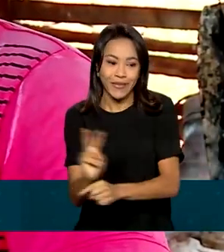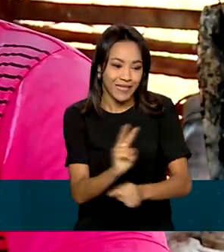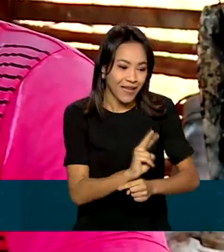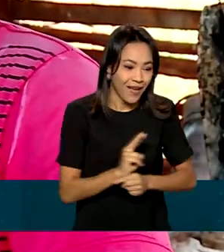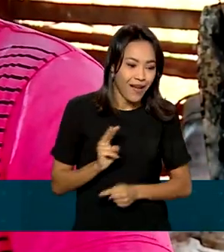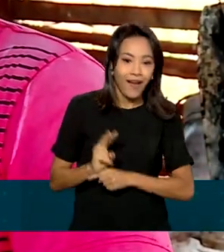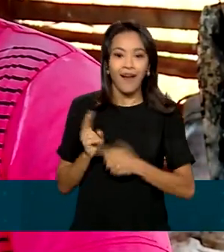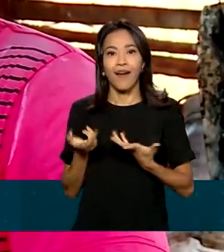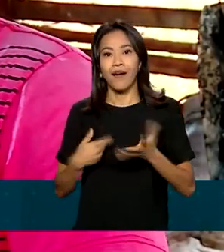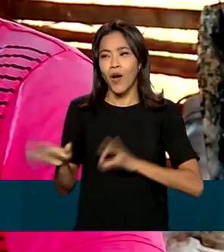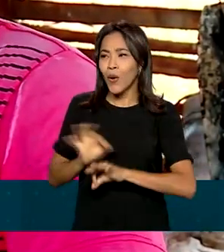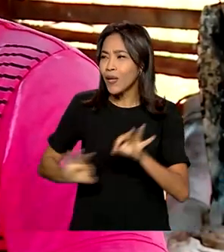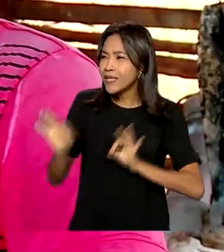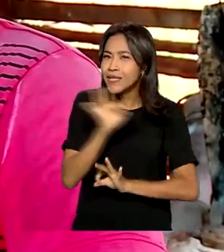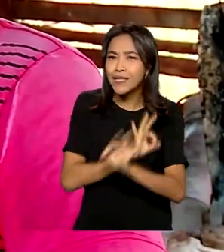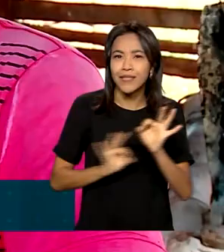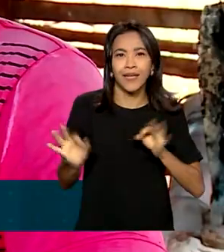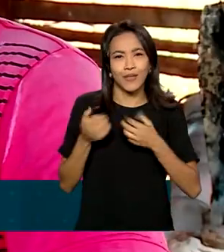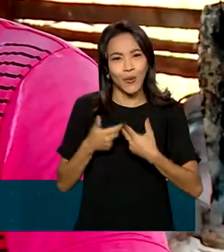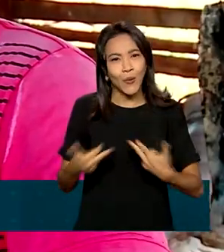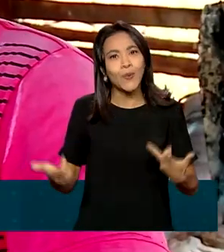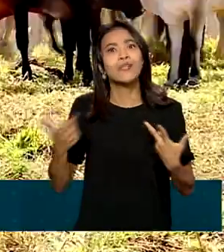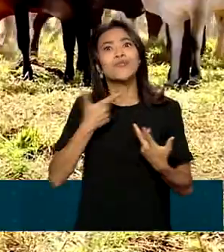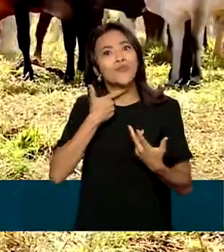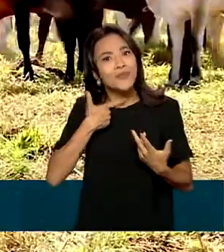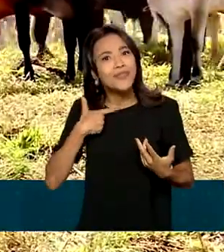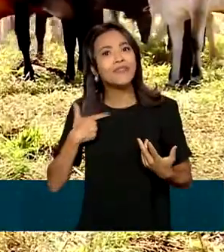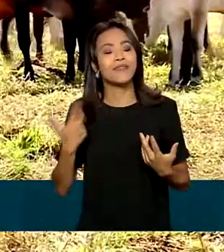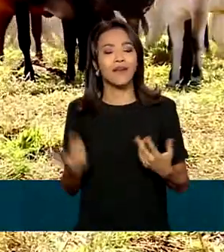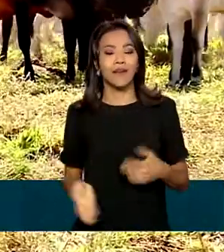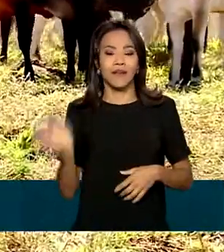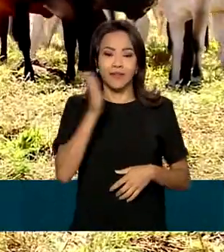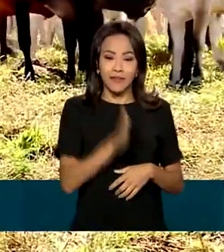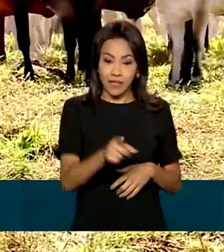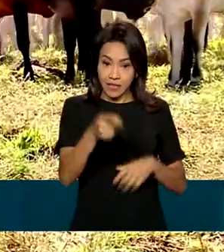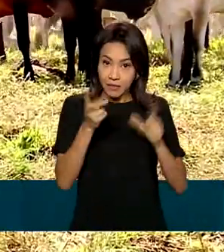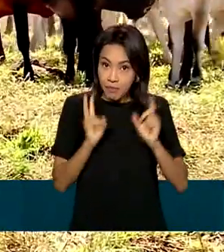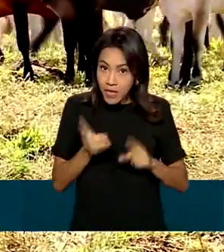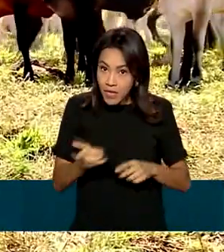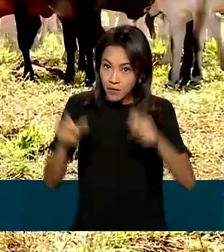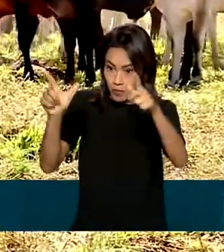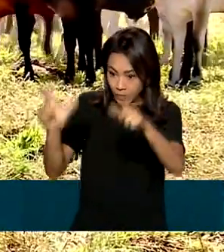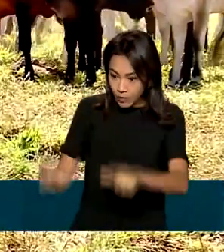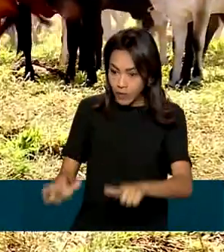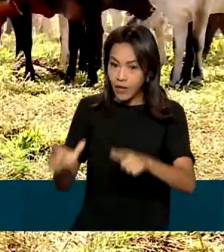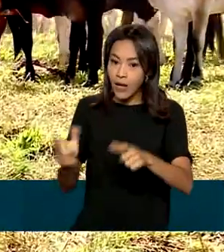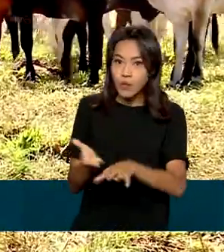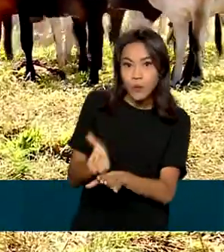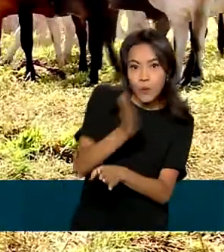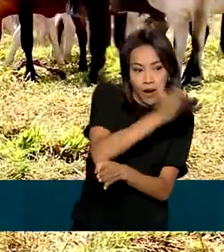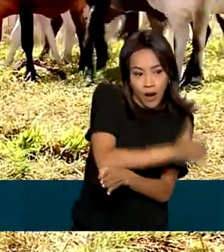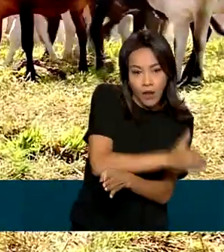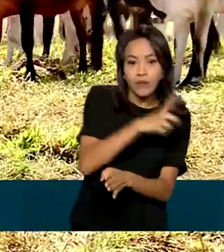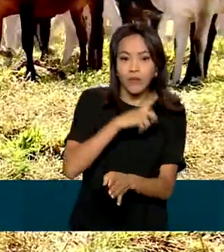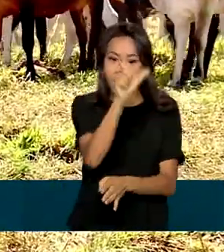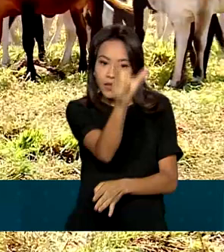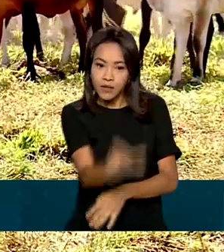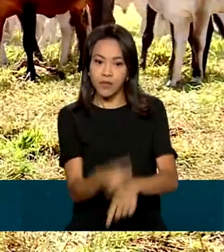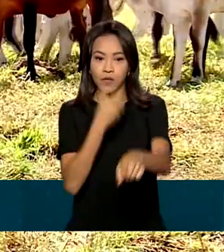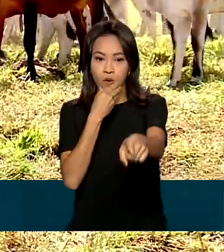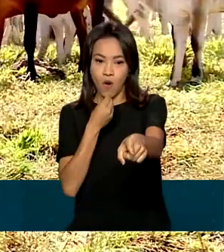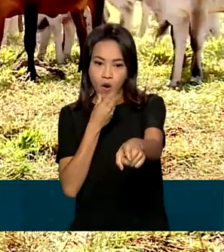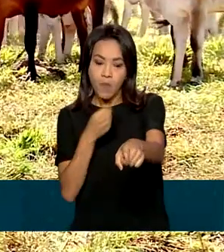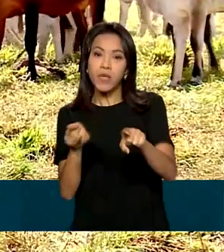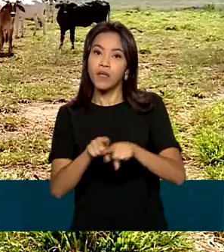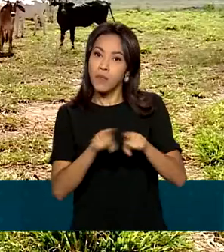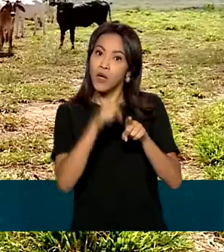tratar, como diz, arrumar as coisas, fazer mais com vontade, né? No mesmo assentamento, no sítio ao lado, vivem o seu José Francisco e